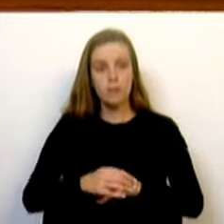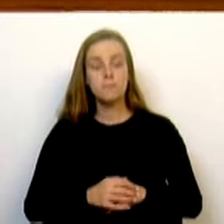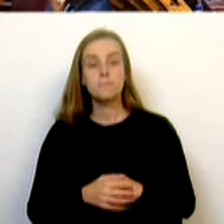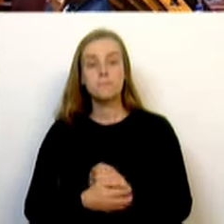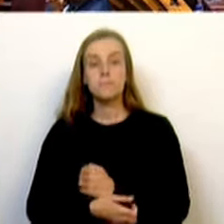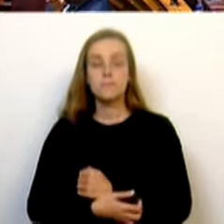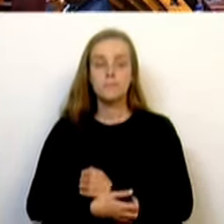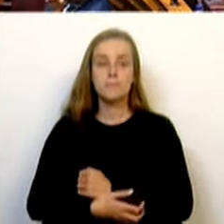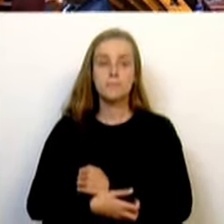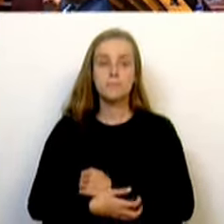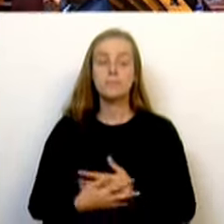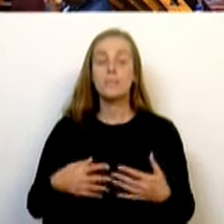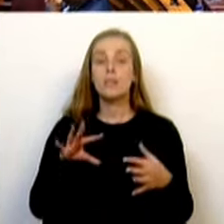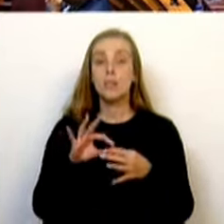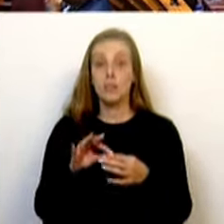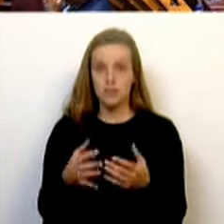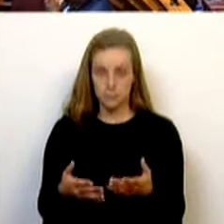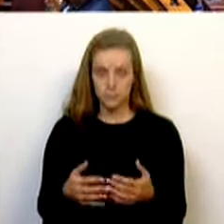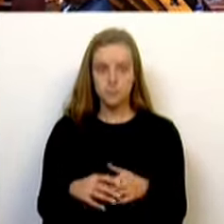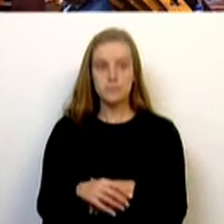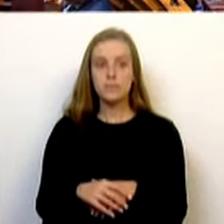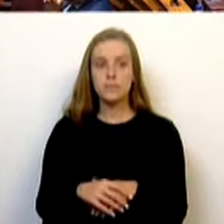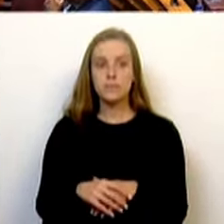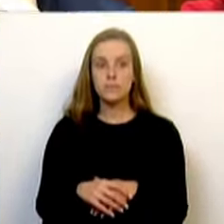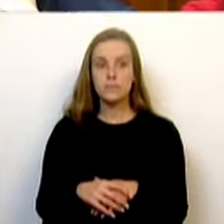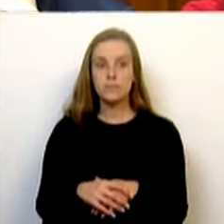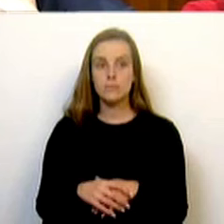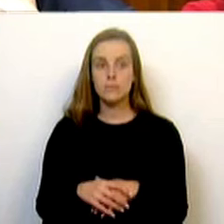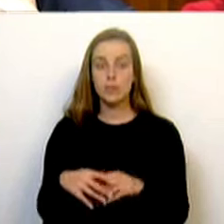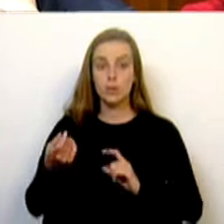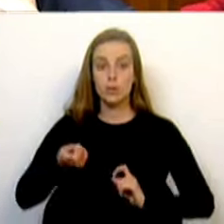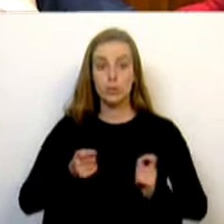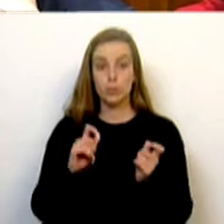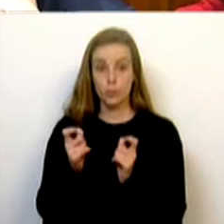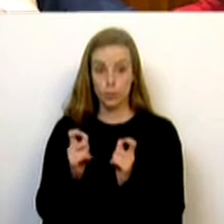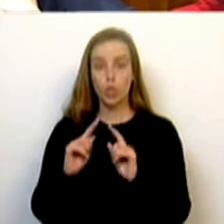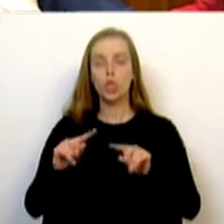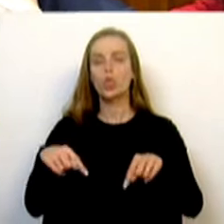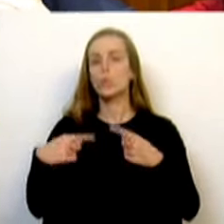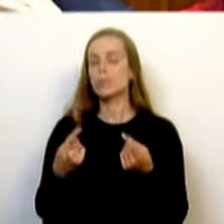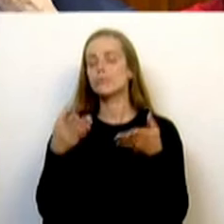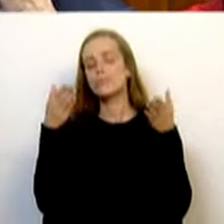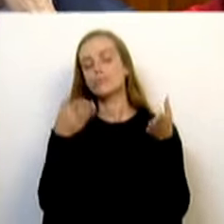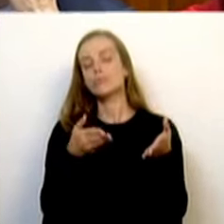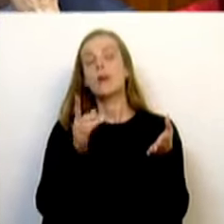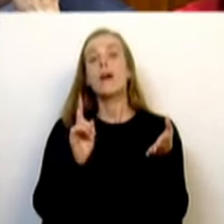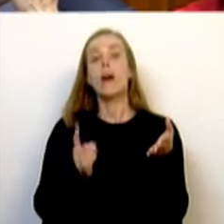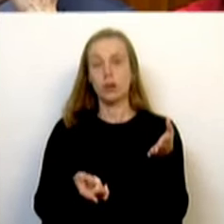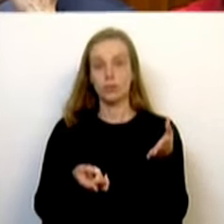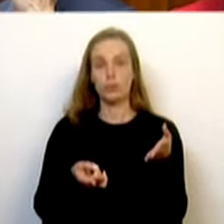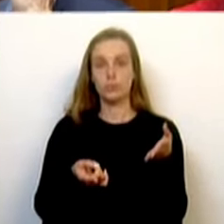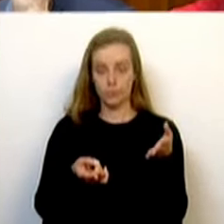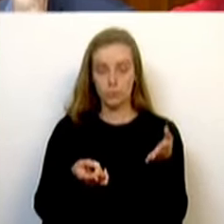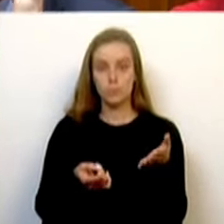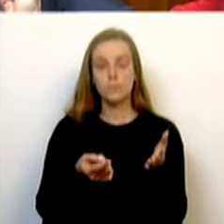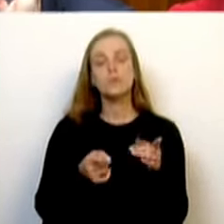Relativamente, o debate depois naturalmente centrou-se num conjunto